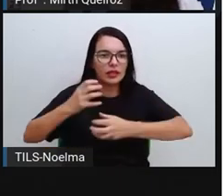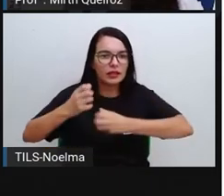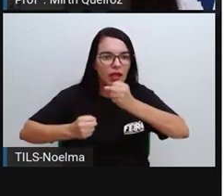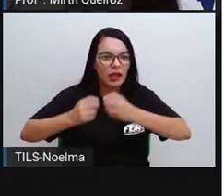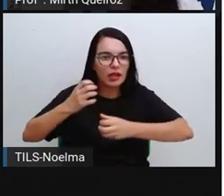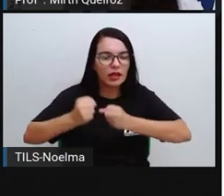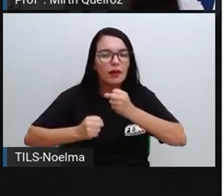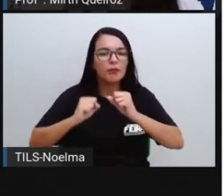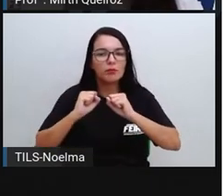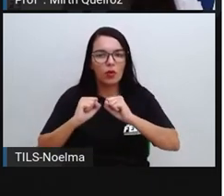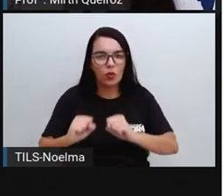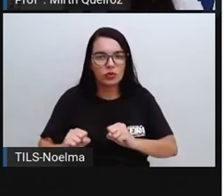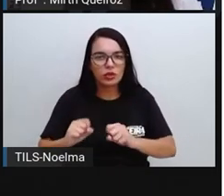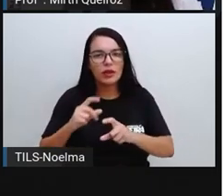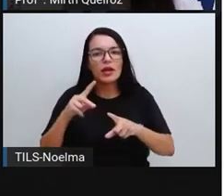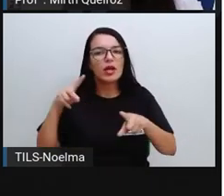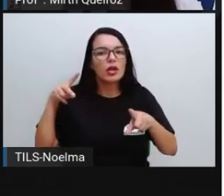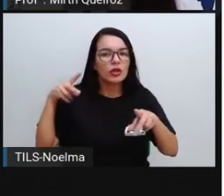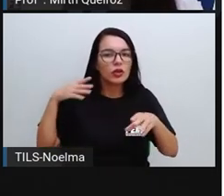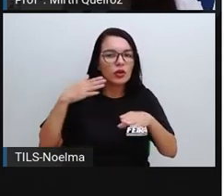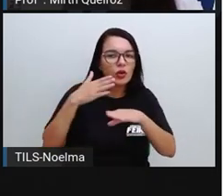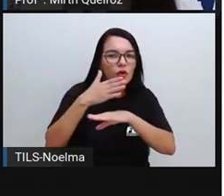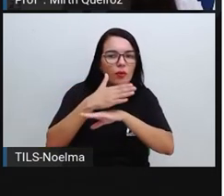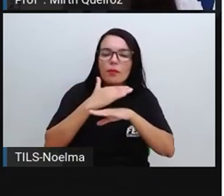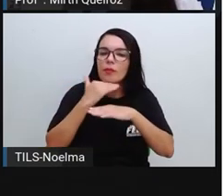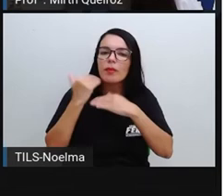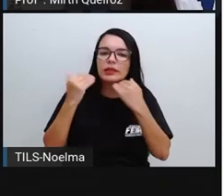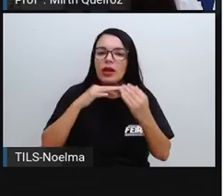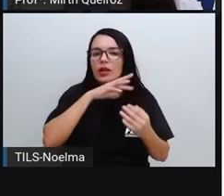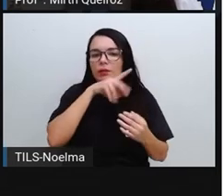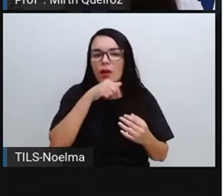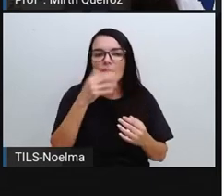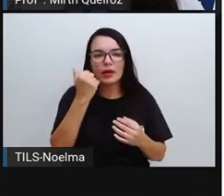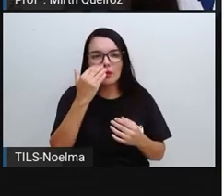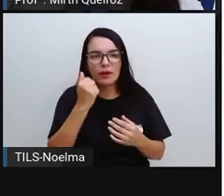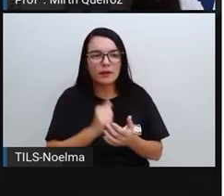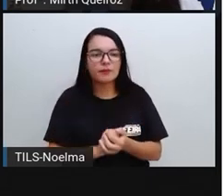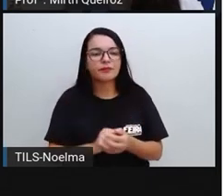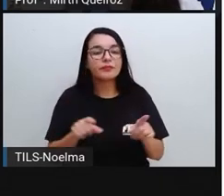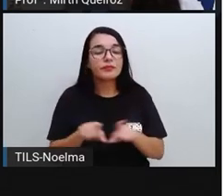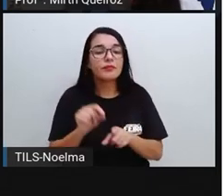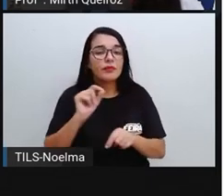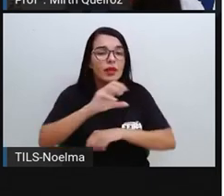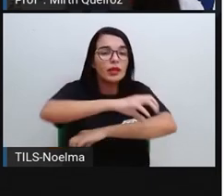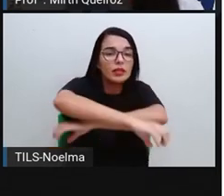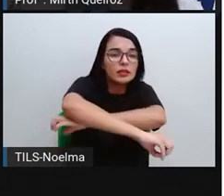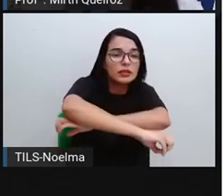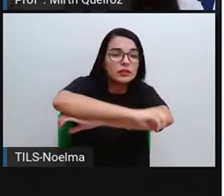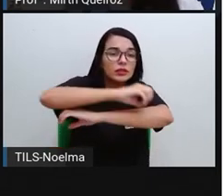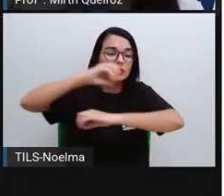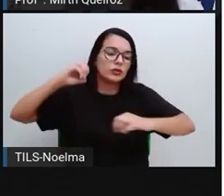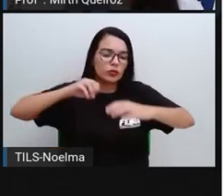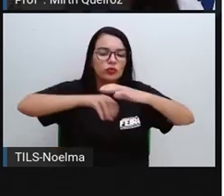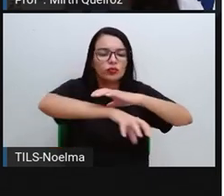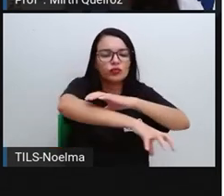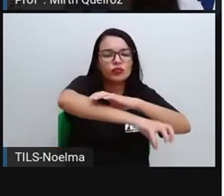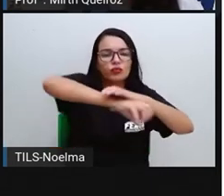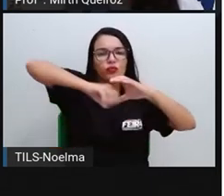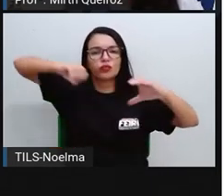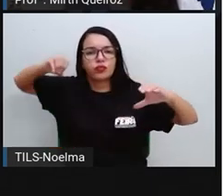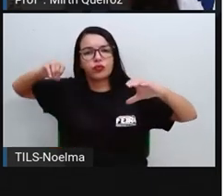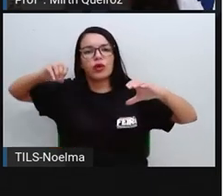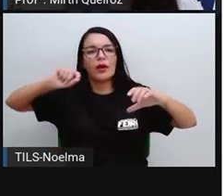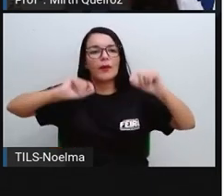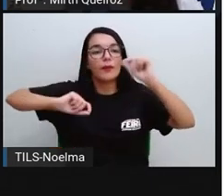leiteira, ou pode ser também de corte. O extrativismo, que está relacionado com a